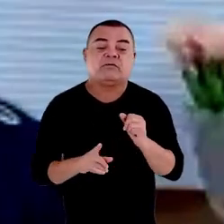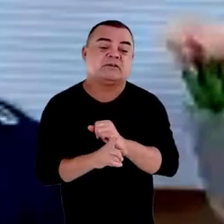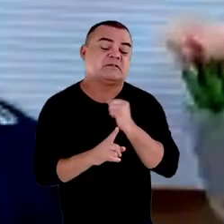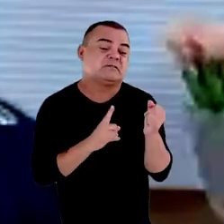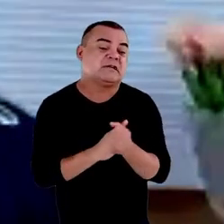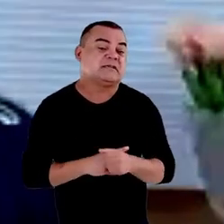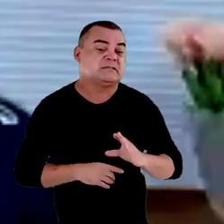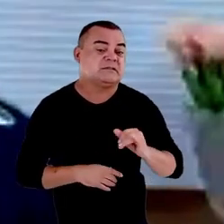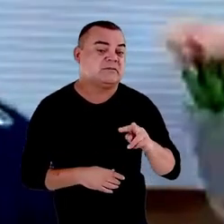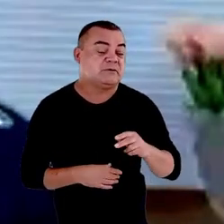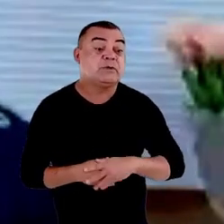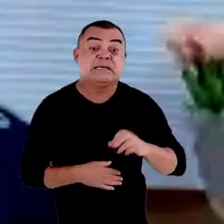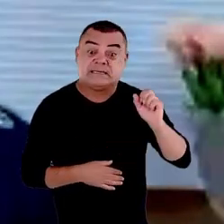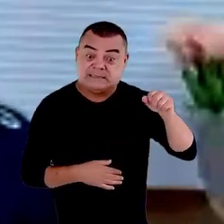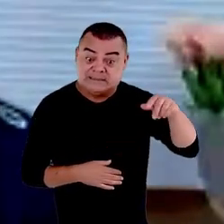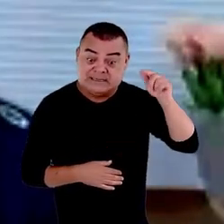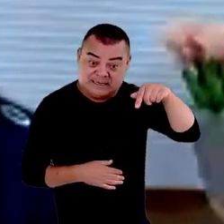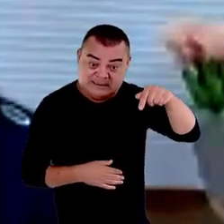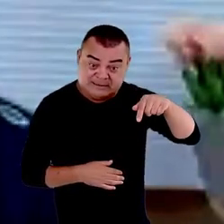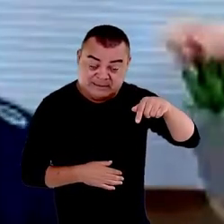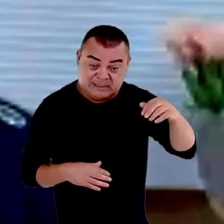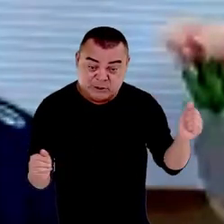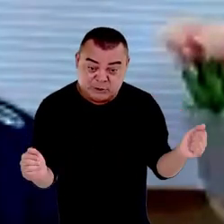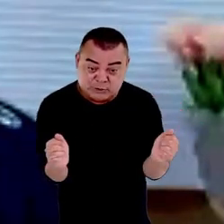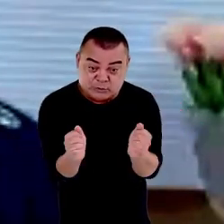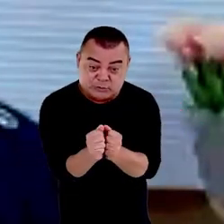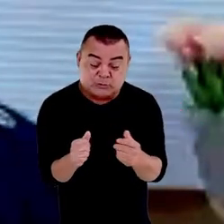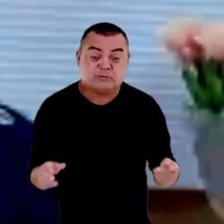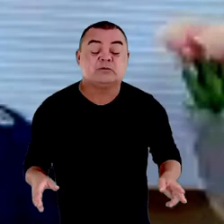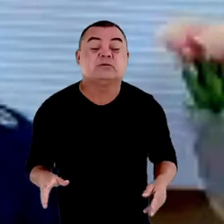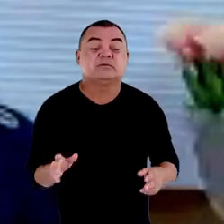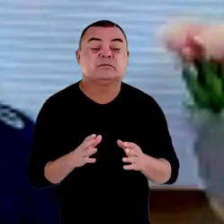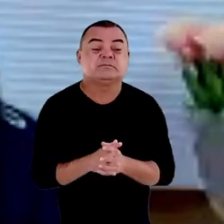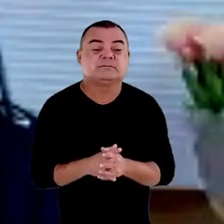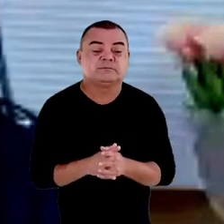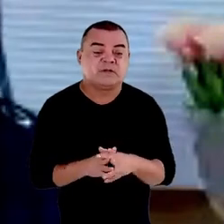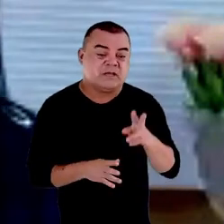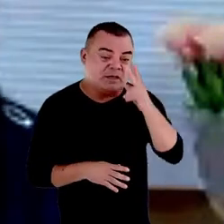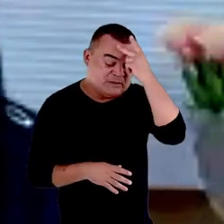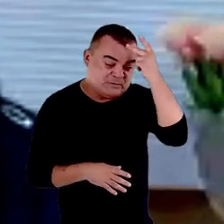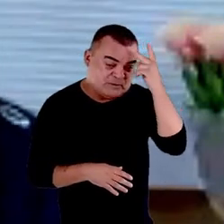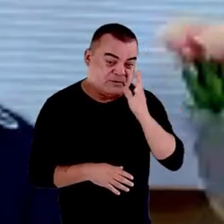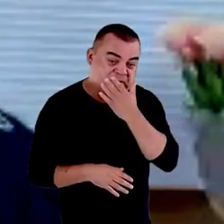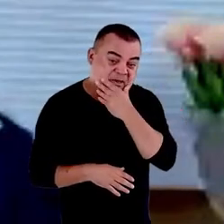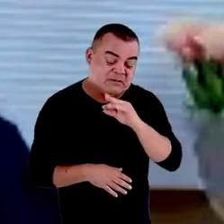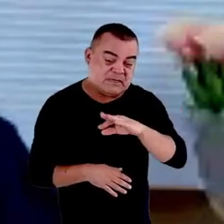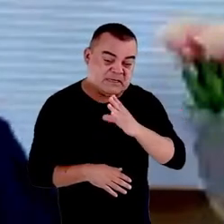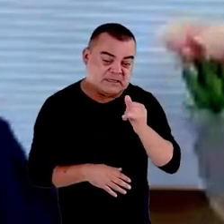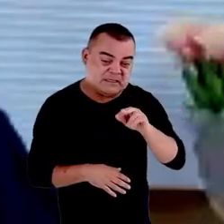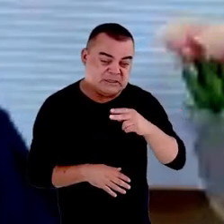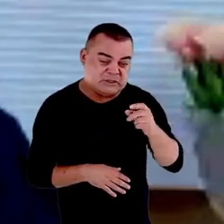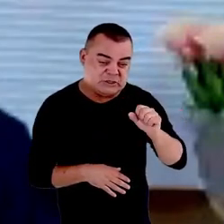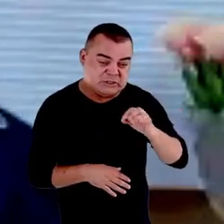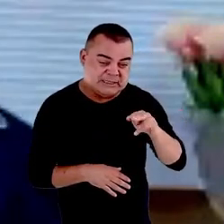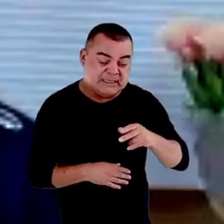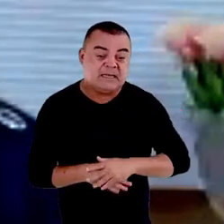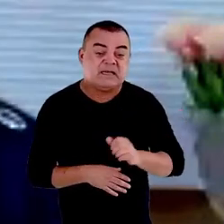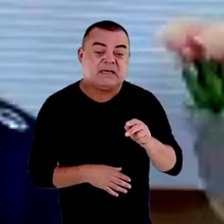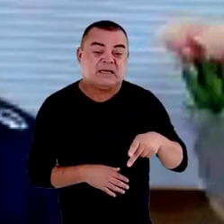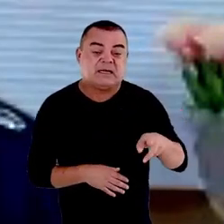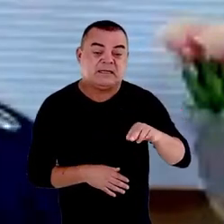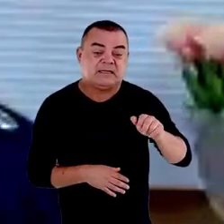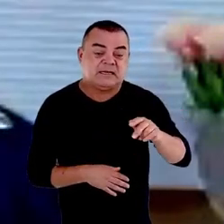civil sim aqui envolvida nas pessoas da irmã Cristina do André e do